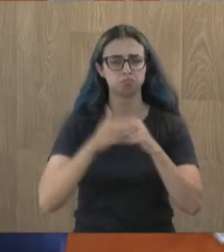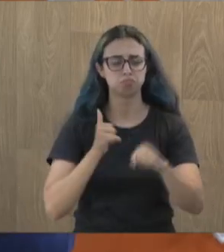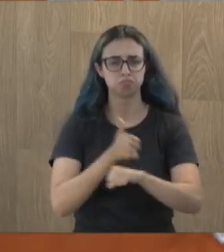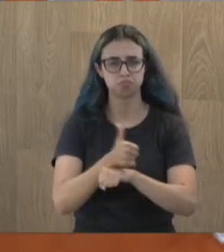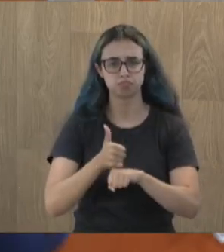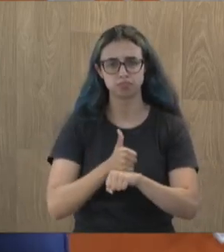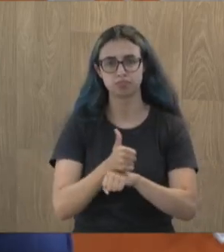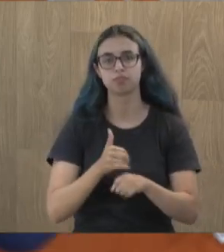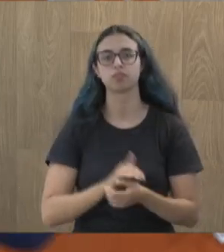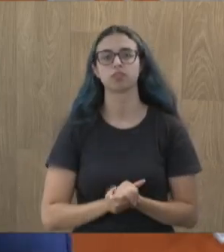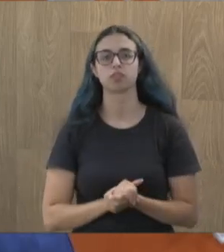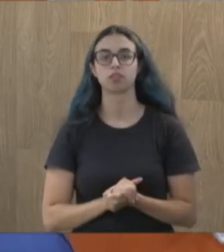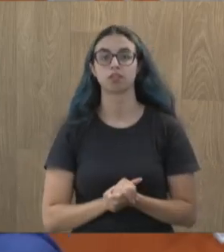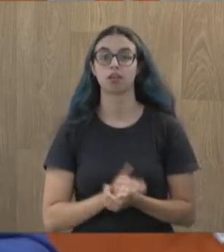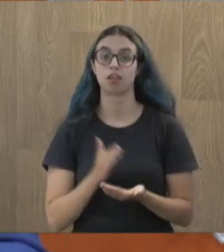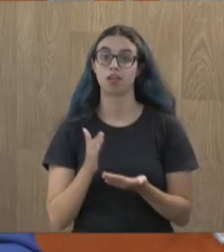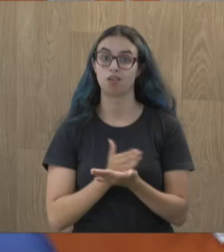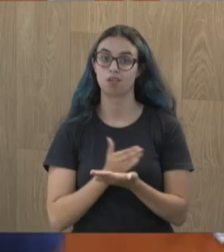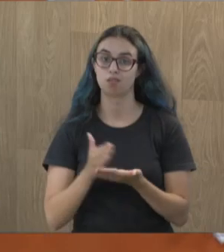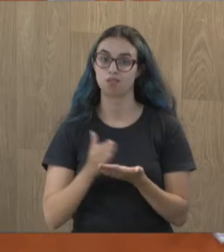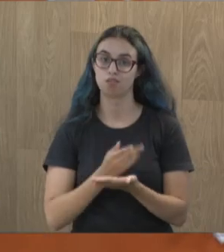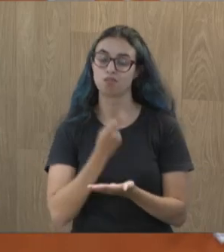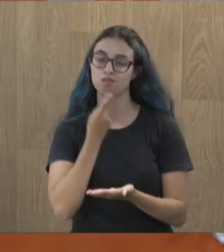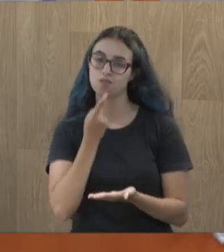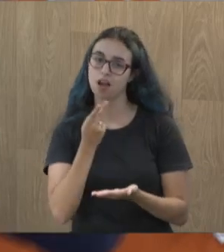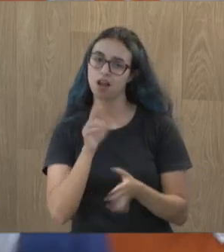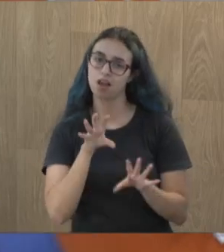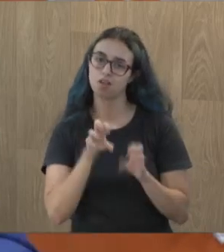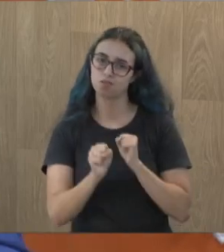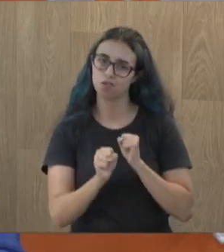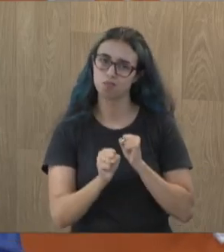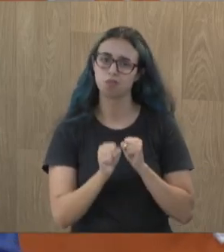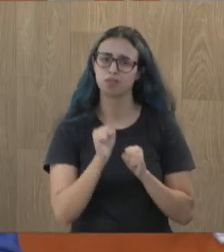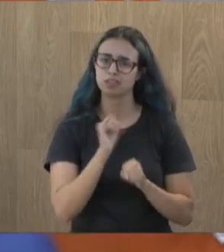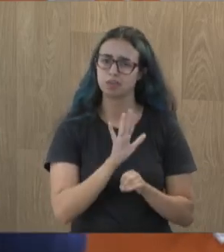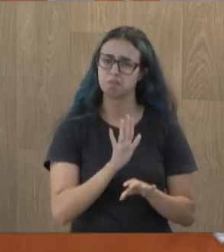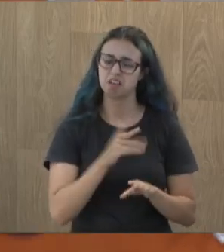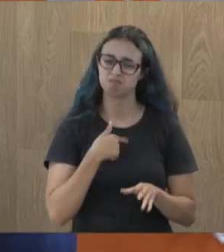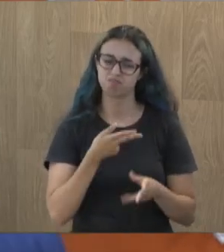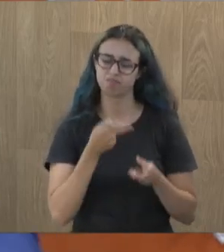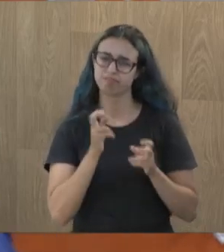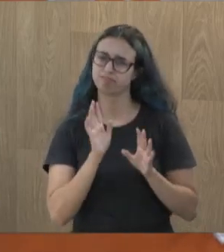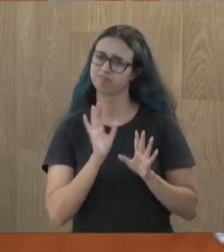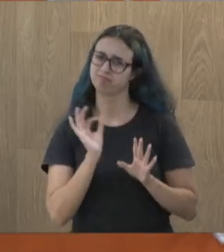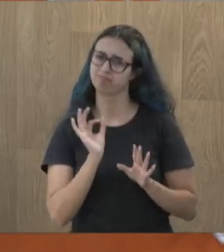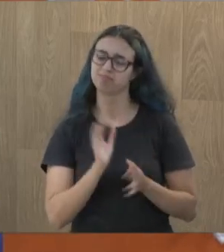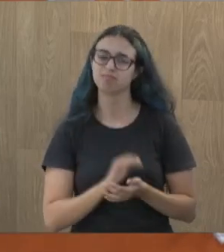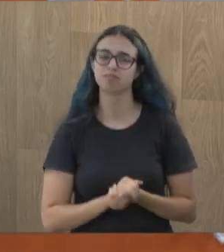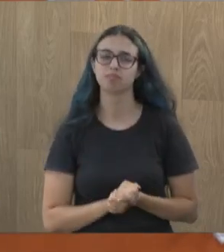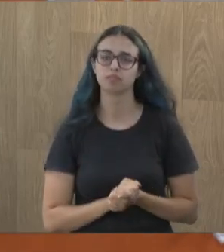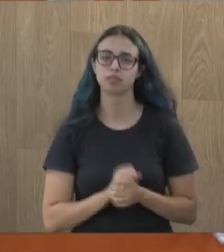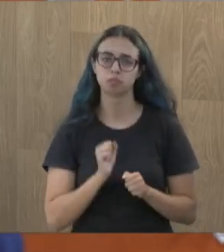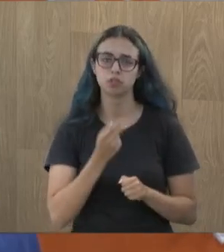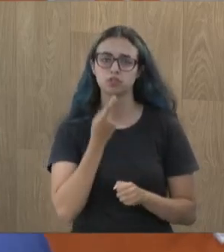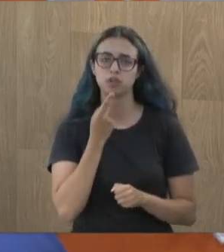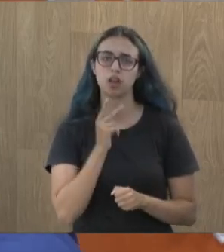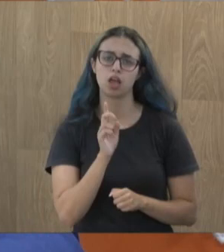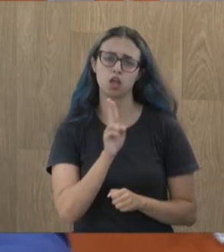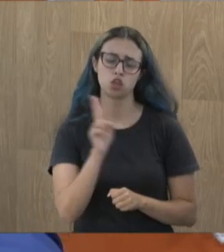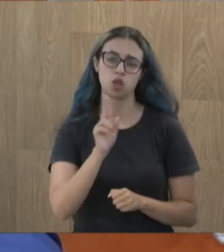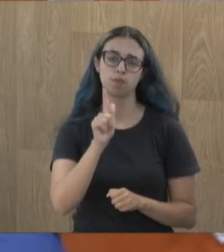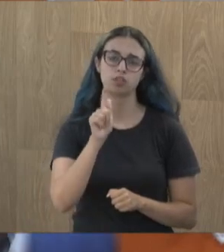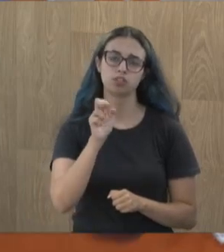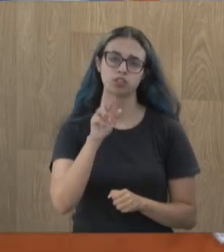Alguns que se dizem jornalistas, que para mim não tem nada de jornalista. Posso citar um aqui, Geraldo Divinilce,